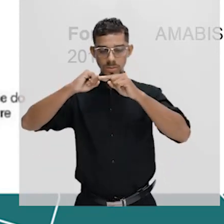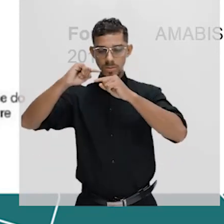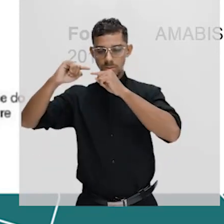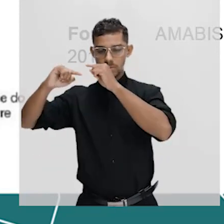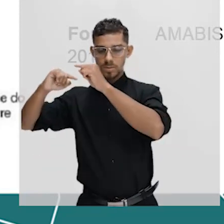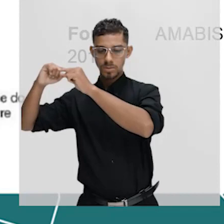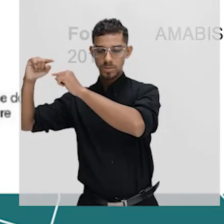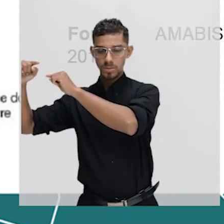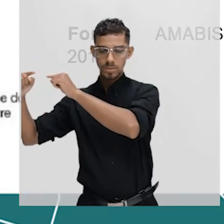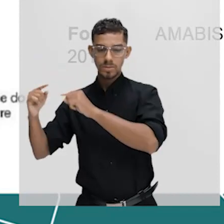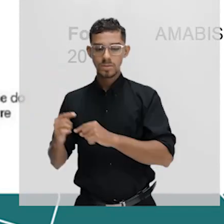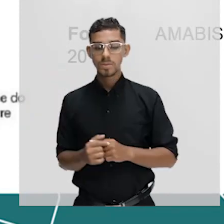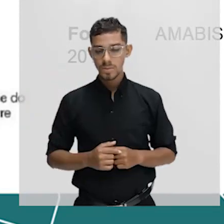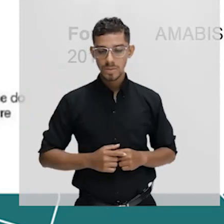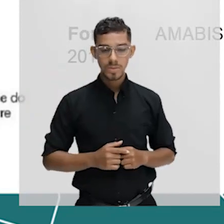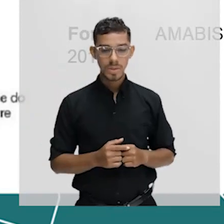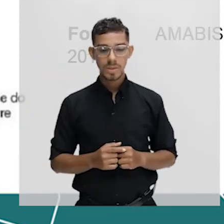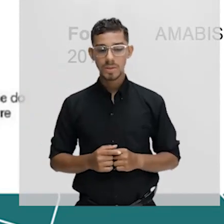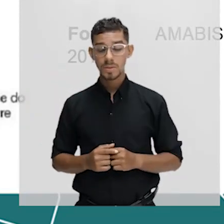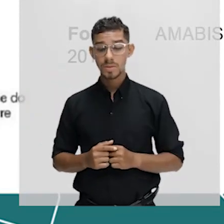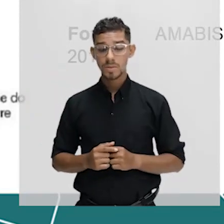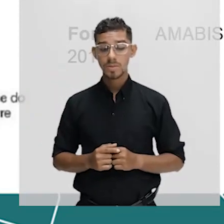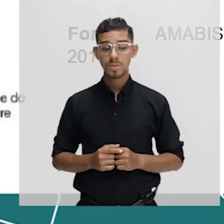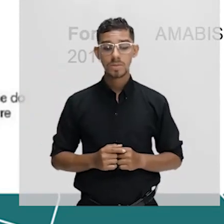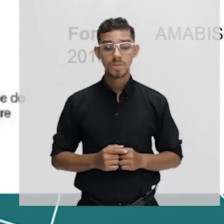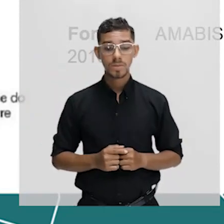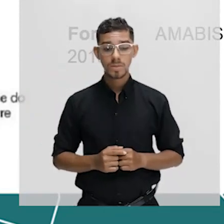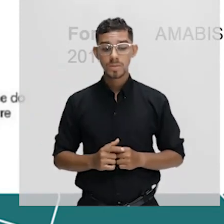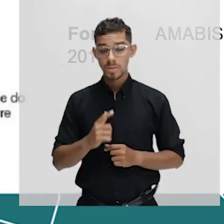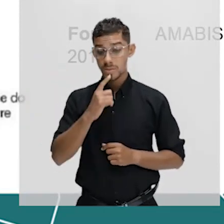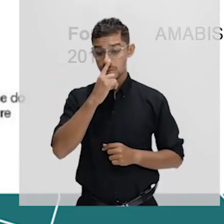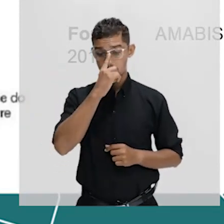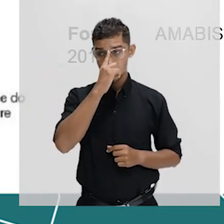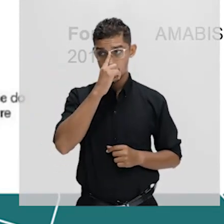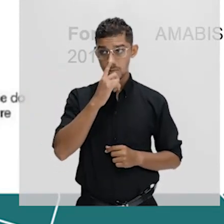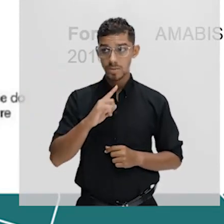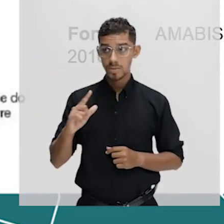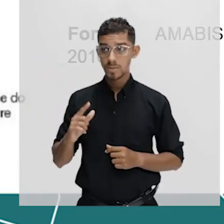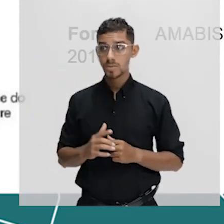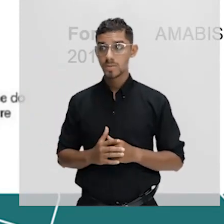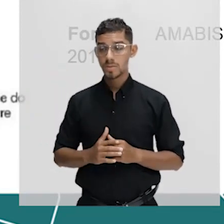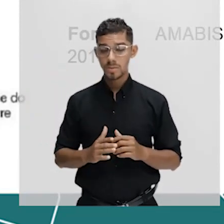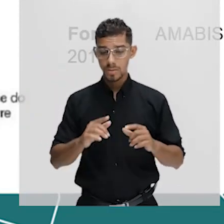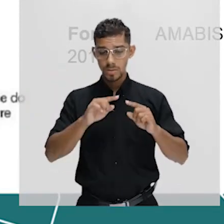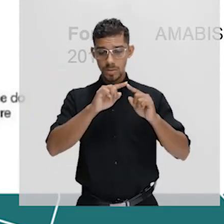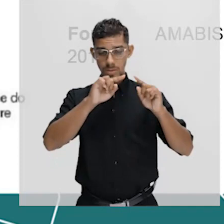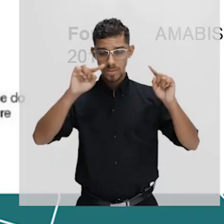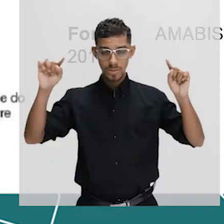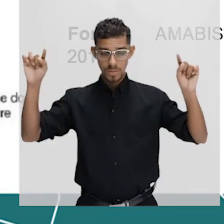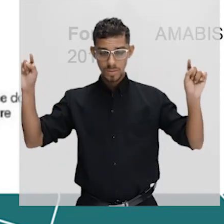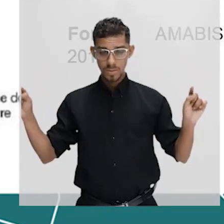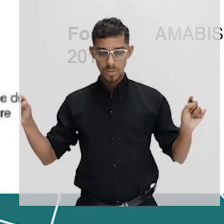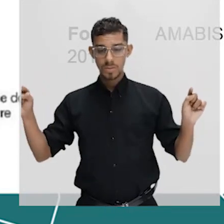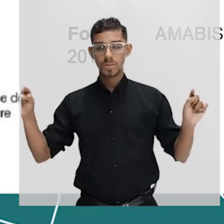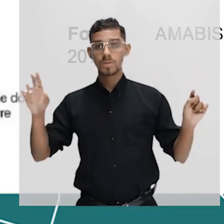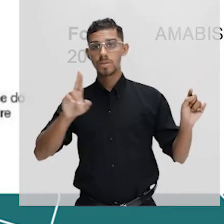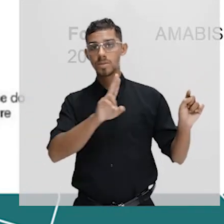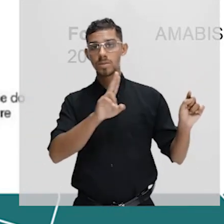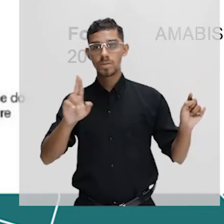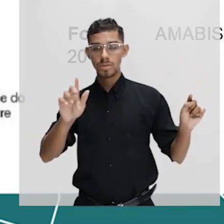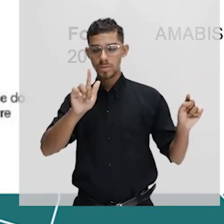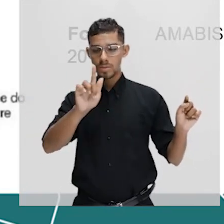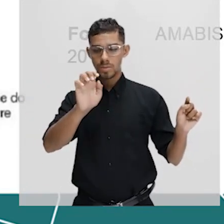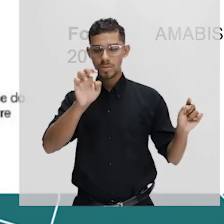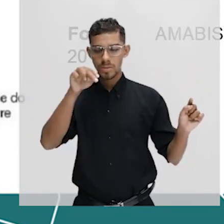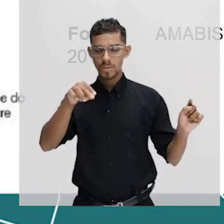um helicoide. Então, olha nessa parte que está destacada aqui na figura, onde tem a palavra gene. O